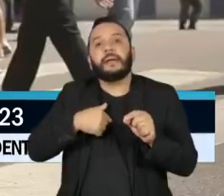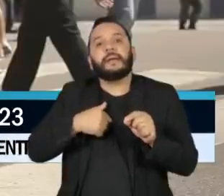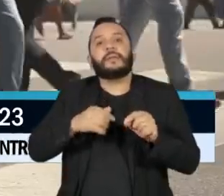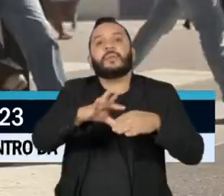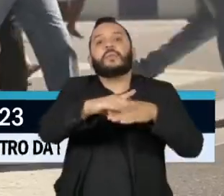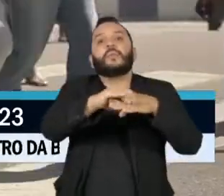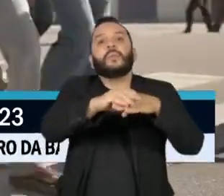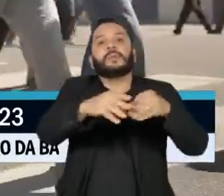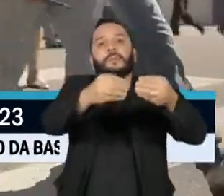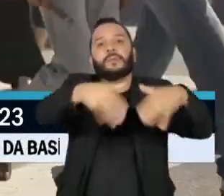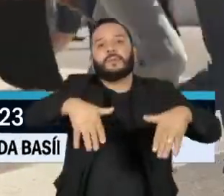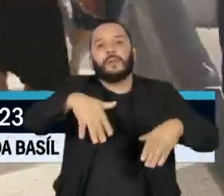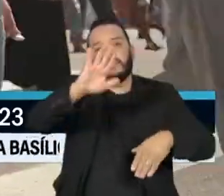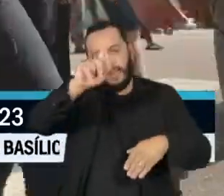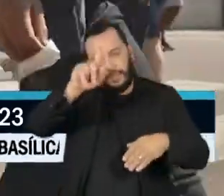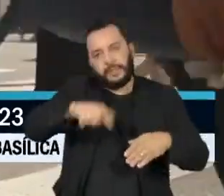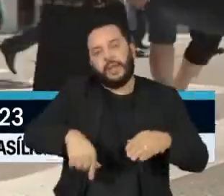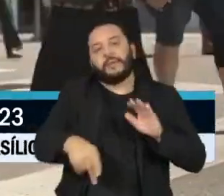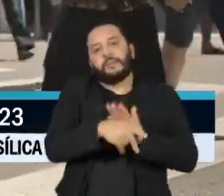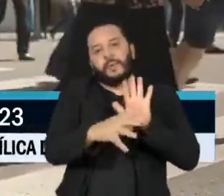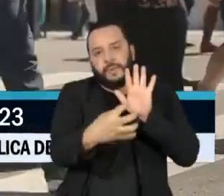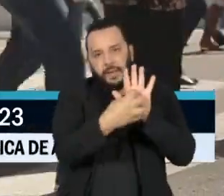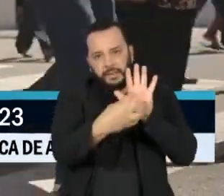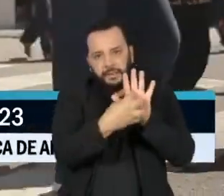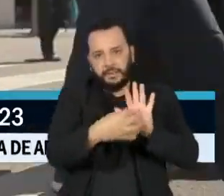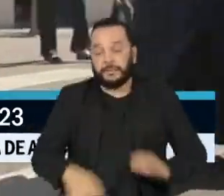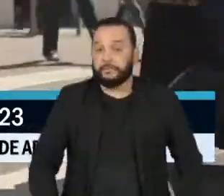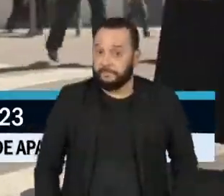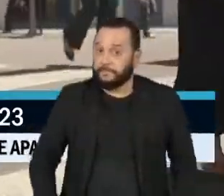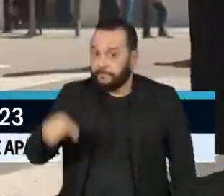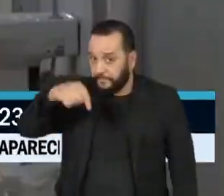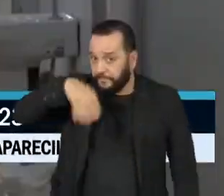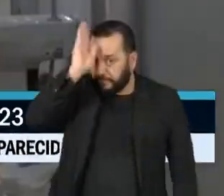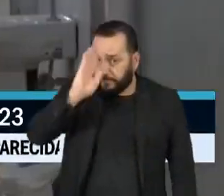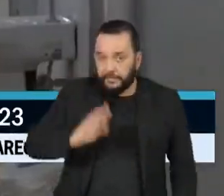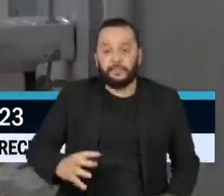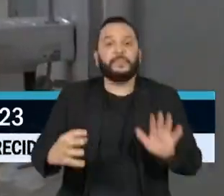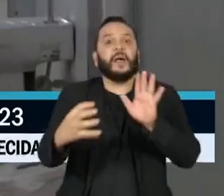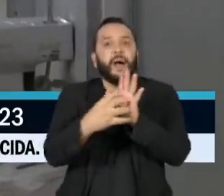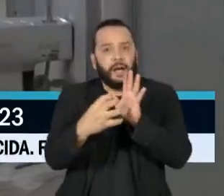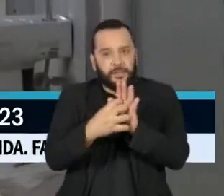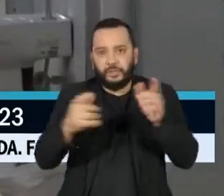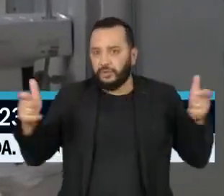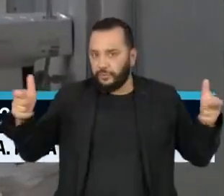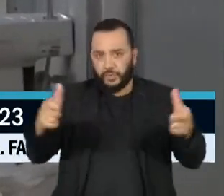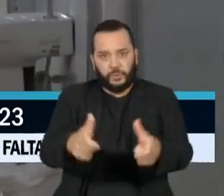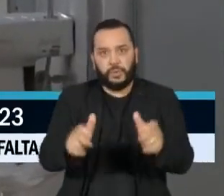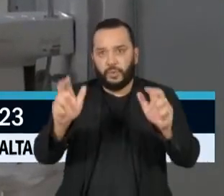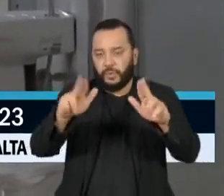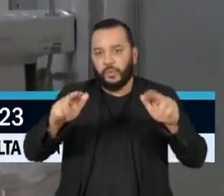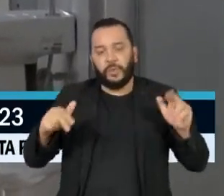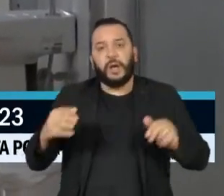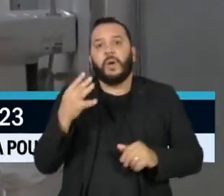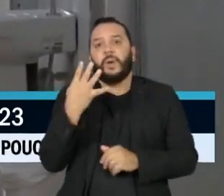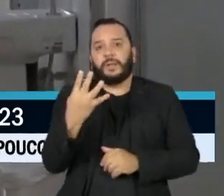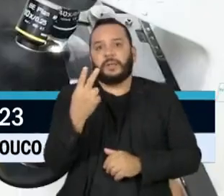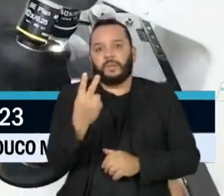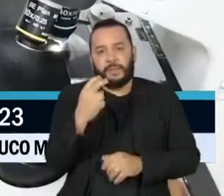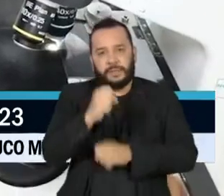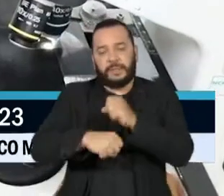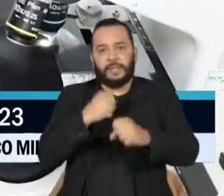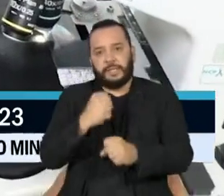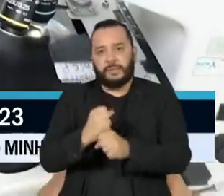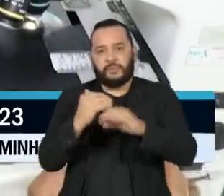AIDS. Os casos de AIDS no Brasil nunca caíram. São 42 anos de estabilidade ou crescimento.